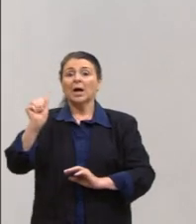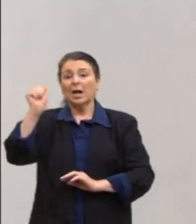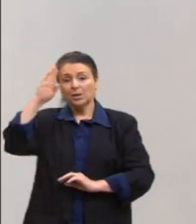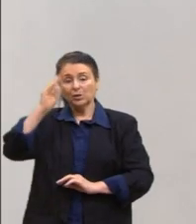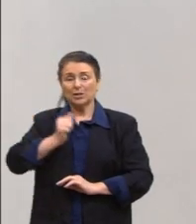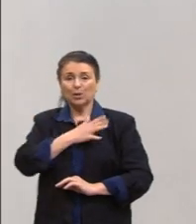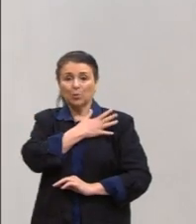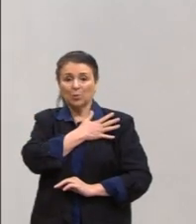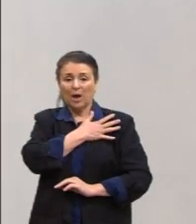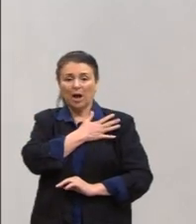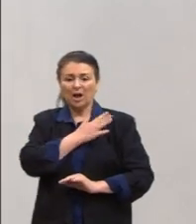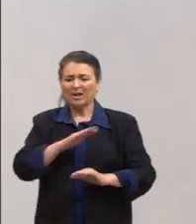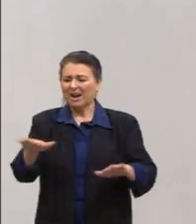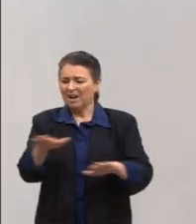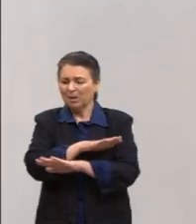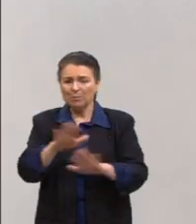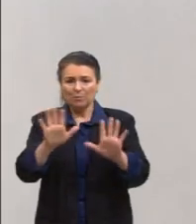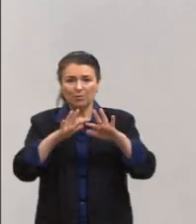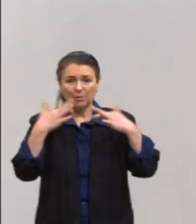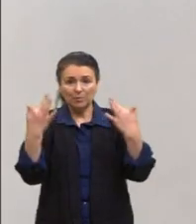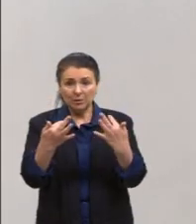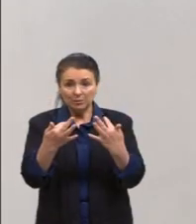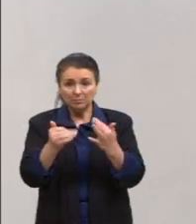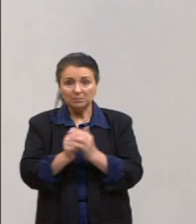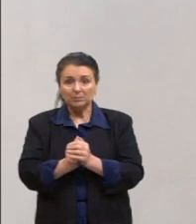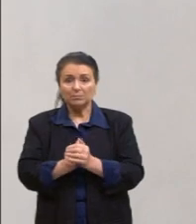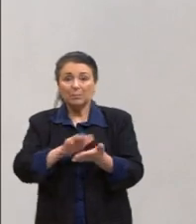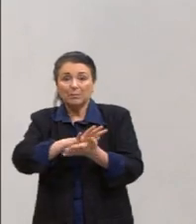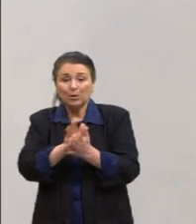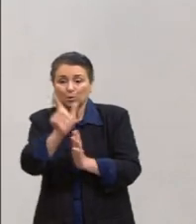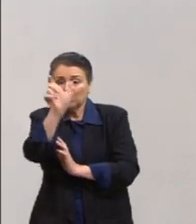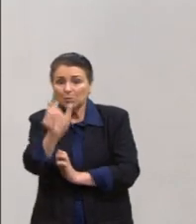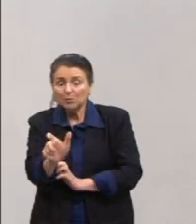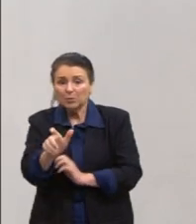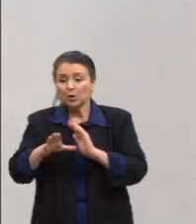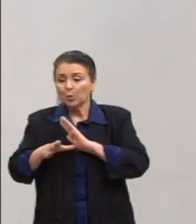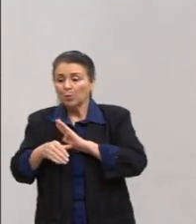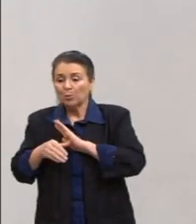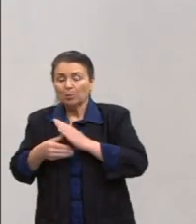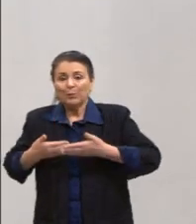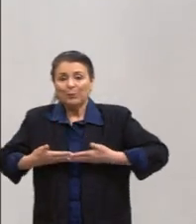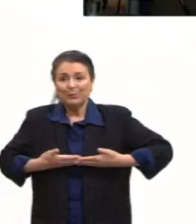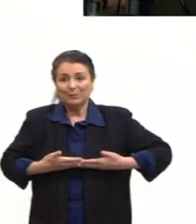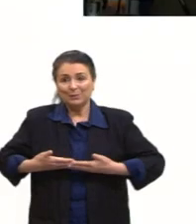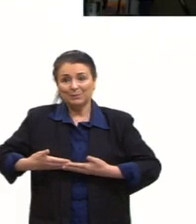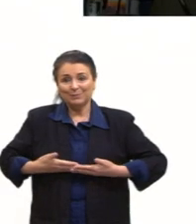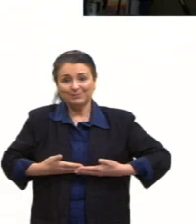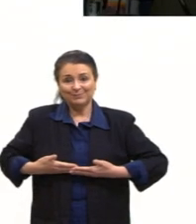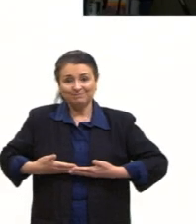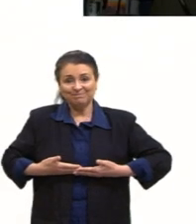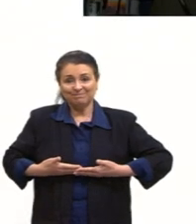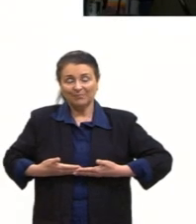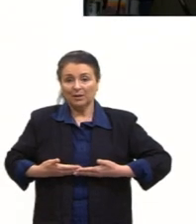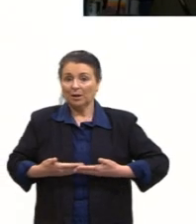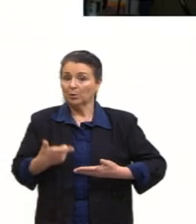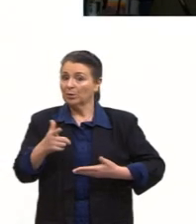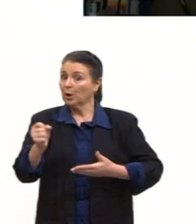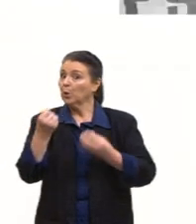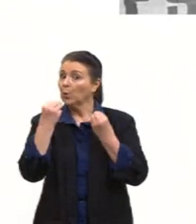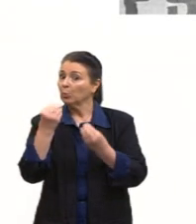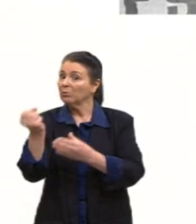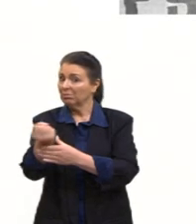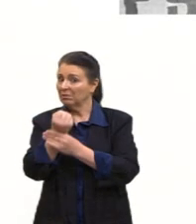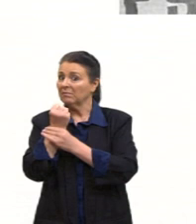pessoas e, inclusive, sequestrou bebês, sequestrou crianças. Tudo isso é muito horrível. Não temos como defender esse tipo de coisa.